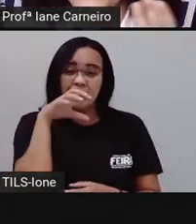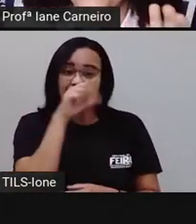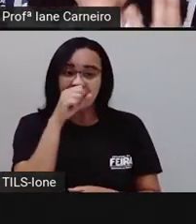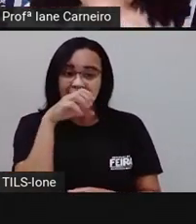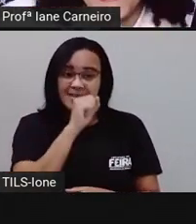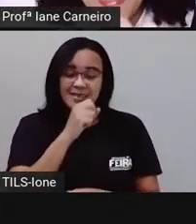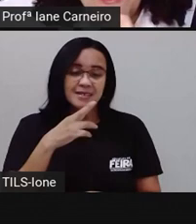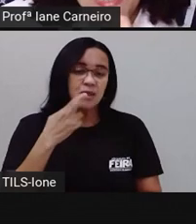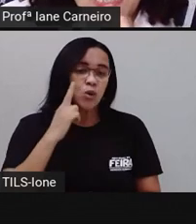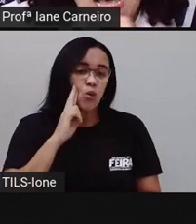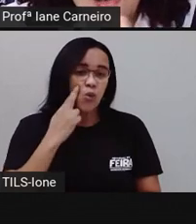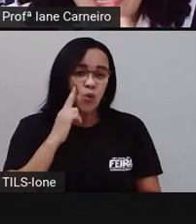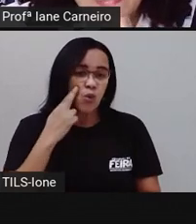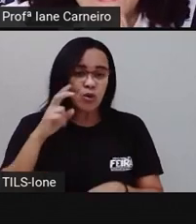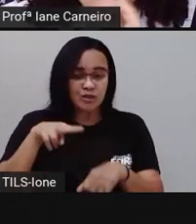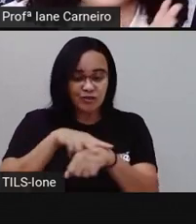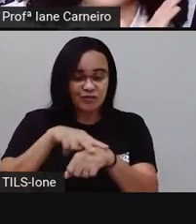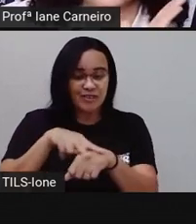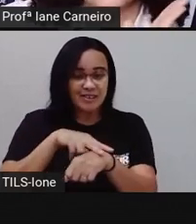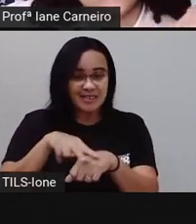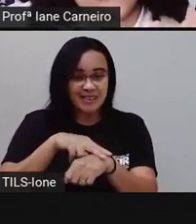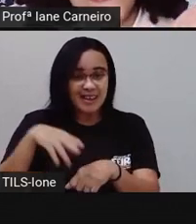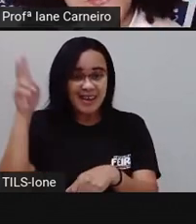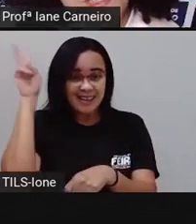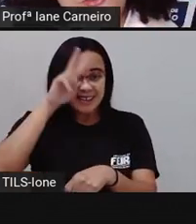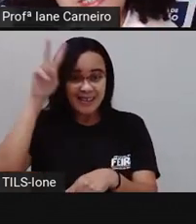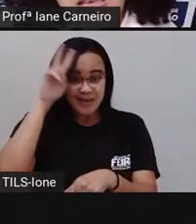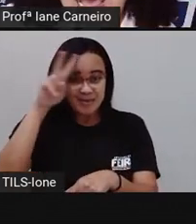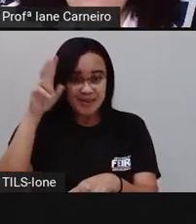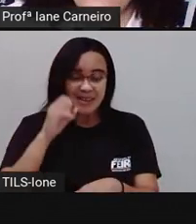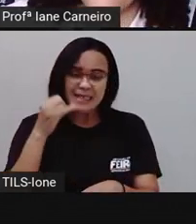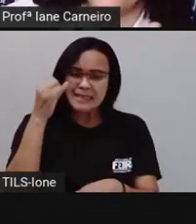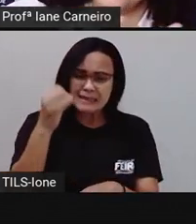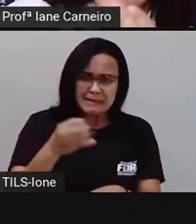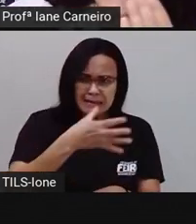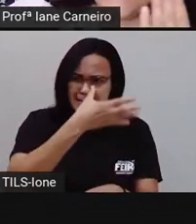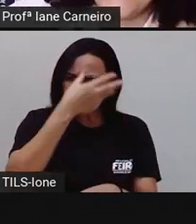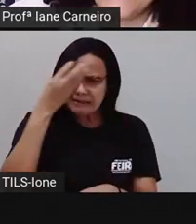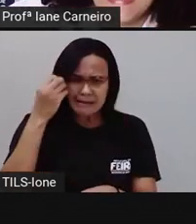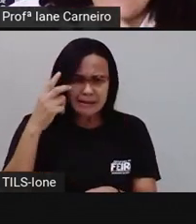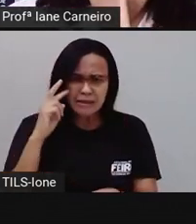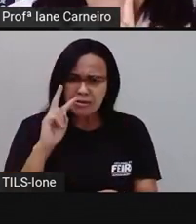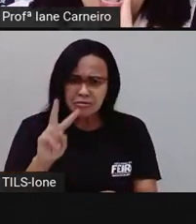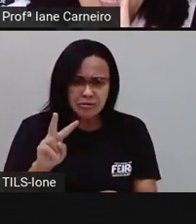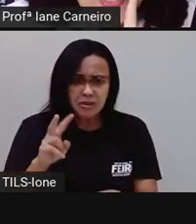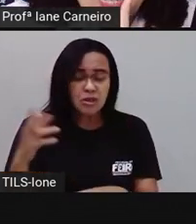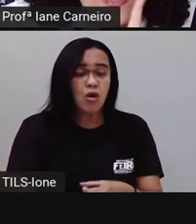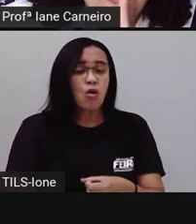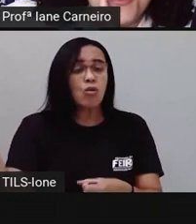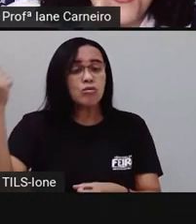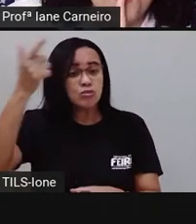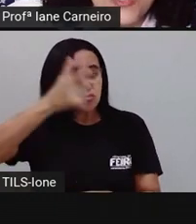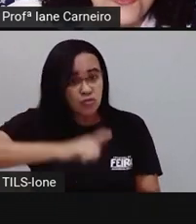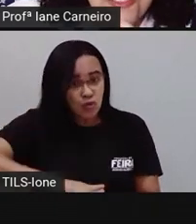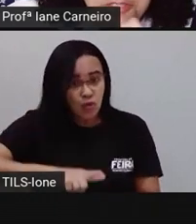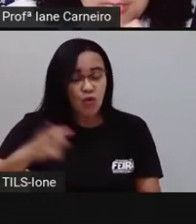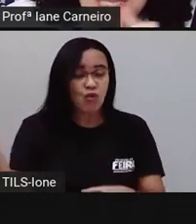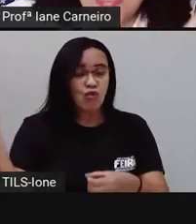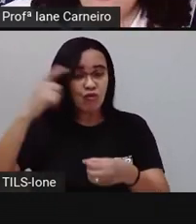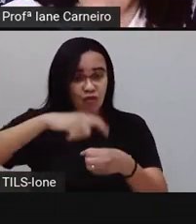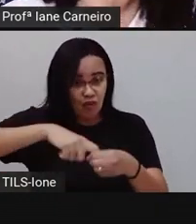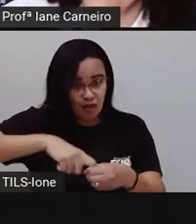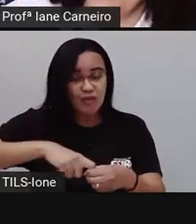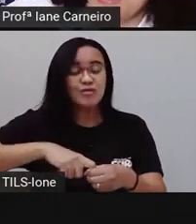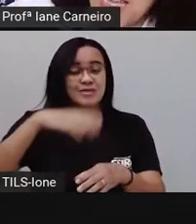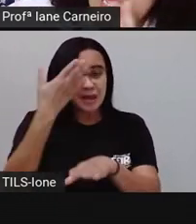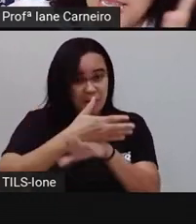lilás e o verde. Quem lembra dessa aula? Se você não viu essa aula, volta lá, ó, na aula prática de mistura de cores.